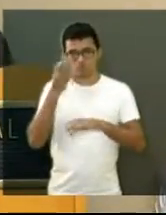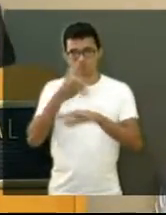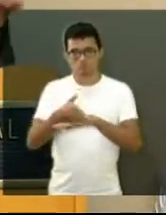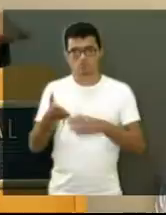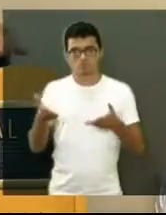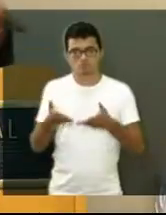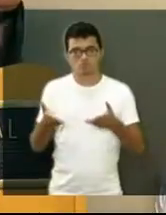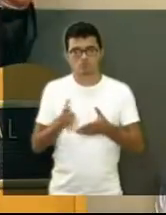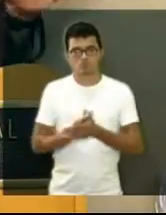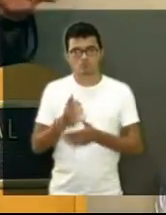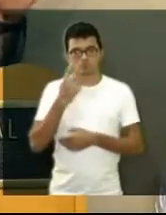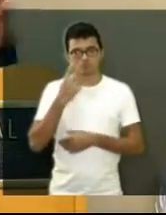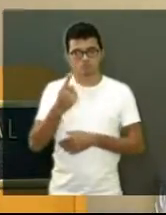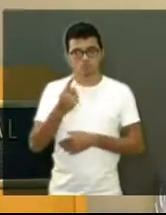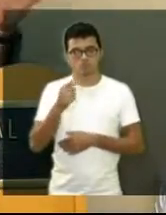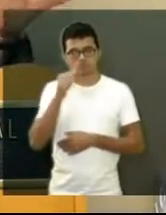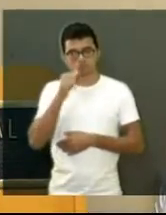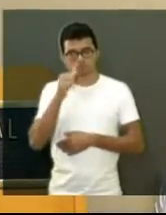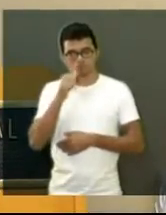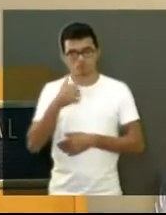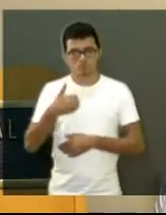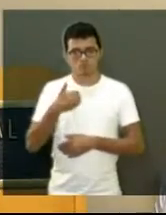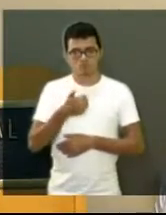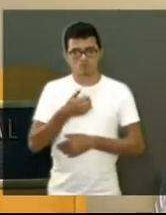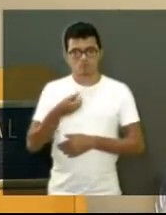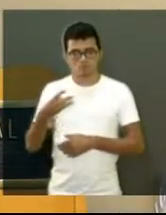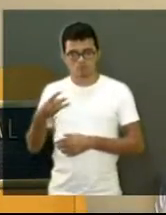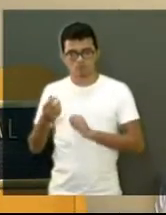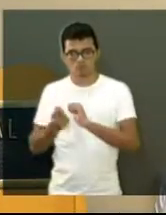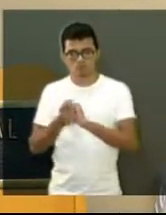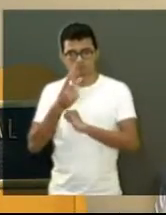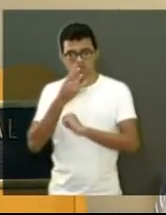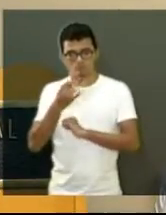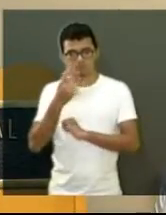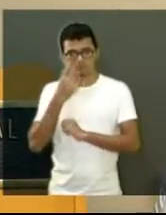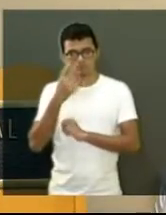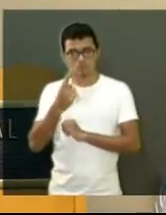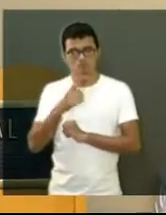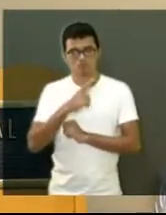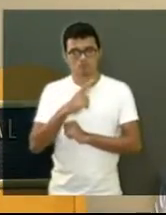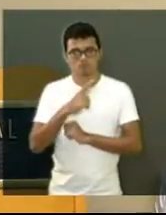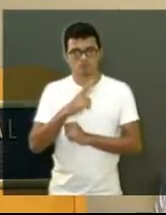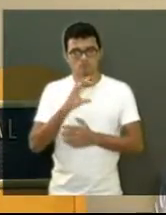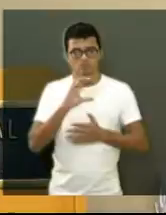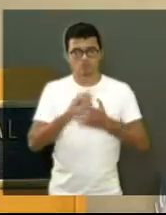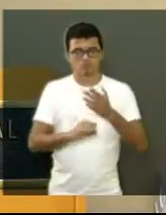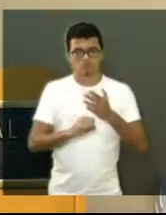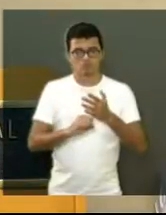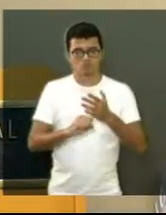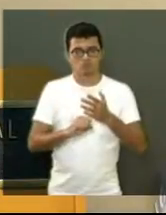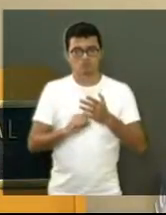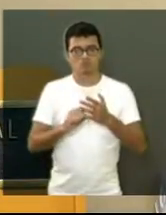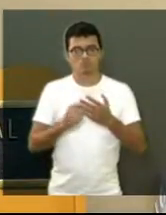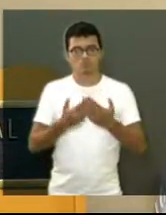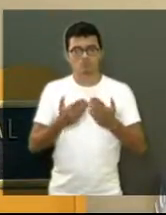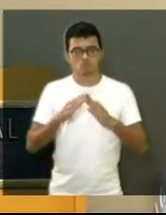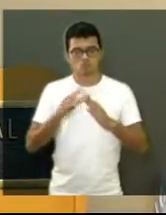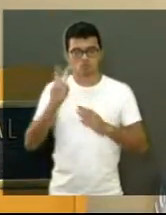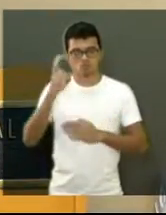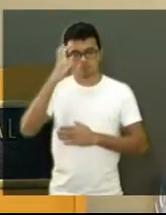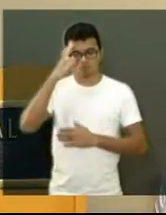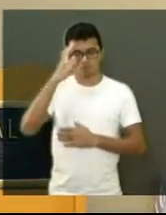Eu vi uma menininha de 13 anos com o seu pai vendo se tinha matrícula na escola cultural.